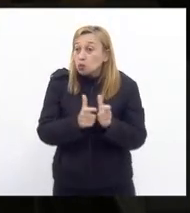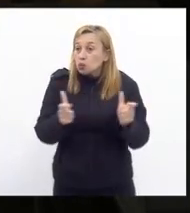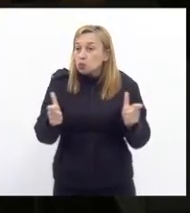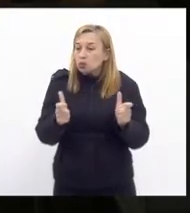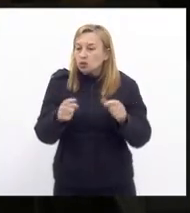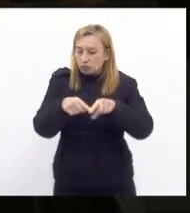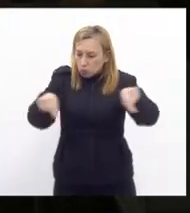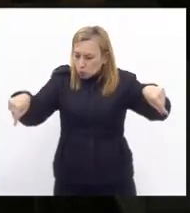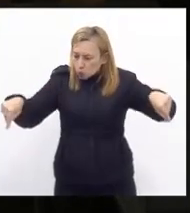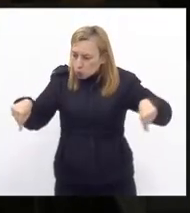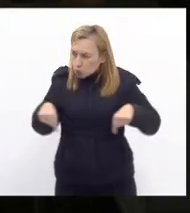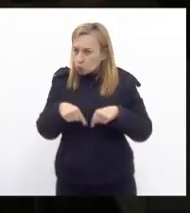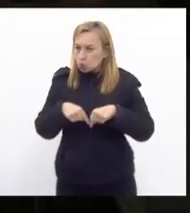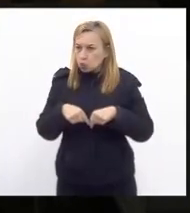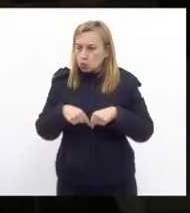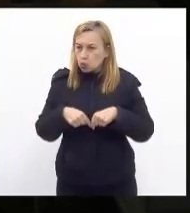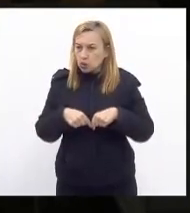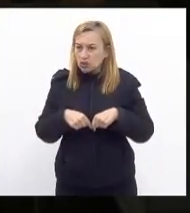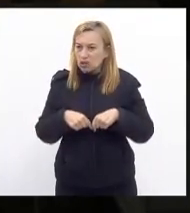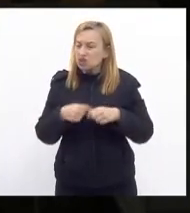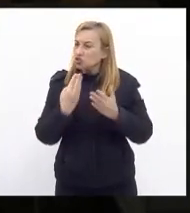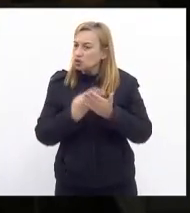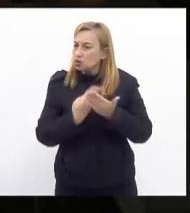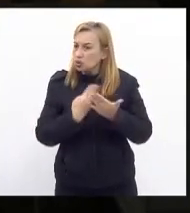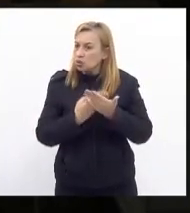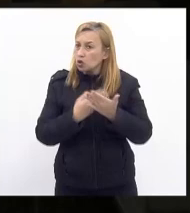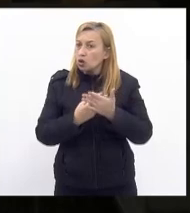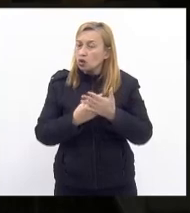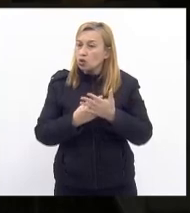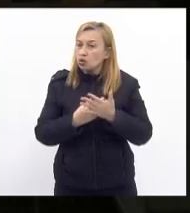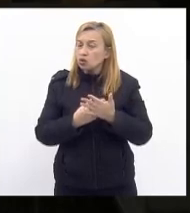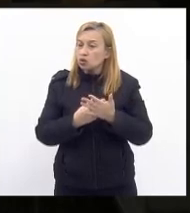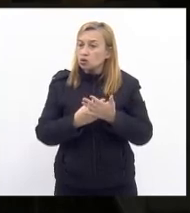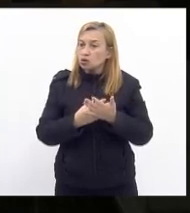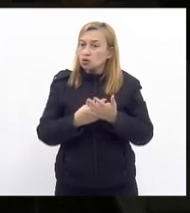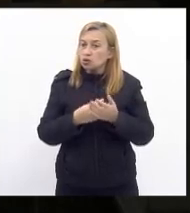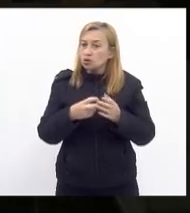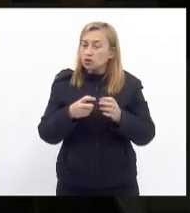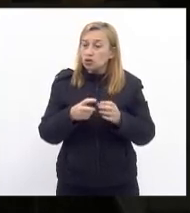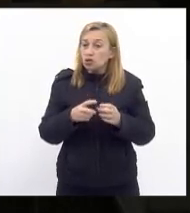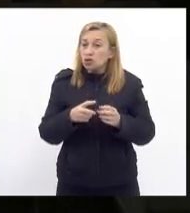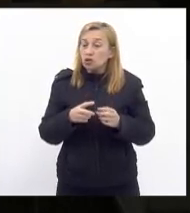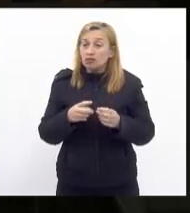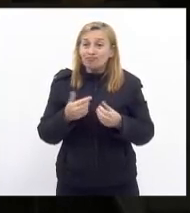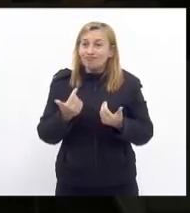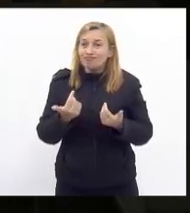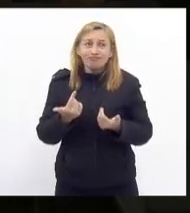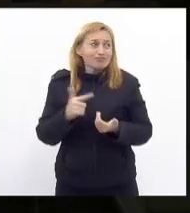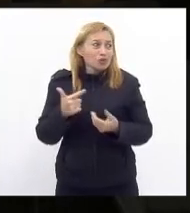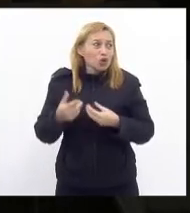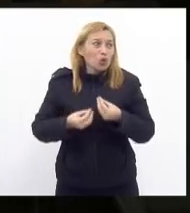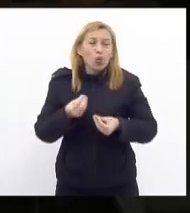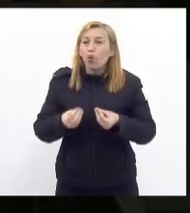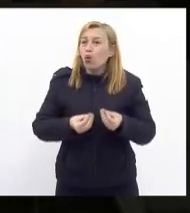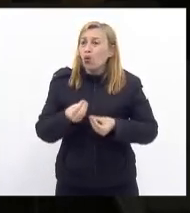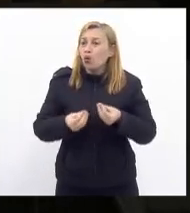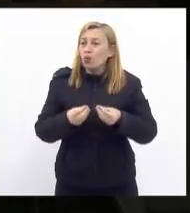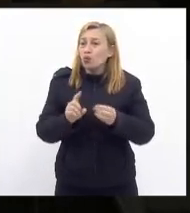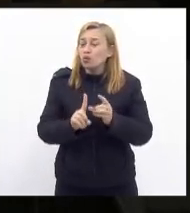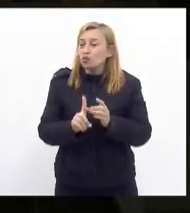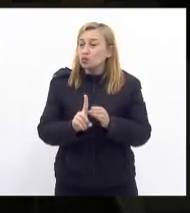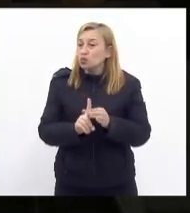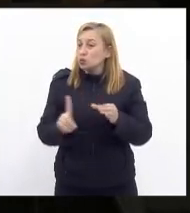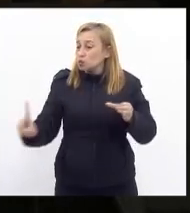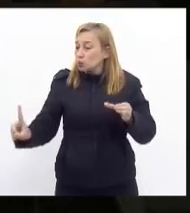salas de aula a dimensão média das salas de aula e o módulo das turmas não será possível garantir o distanciamento